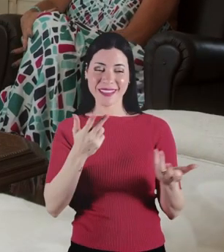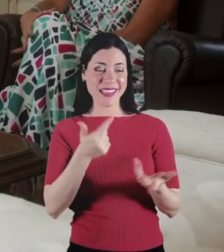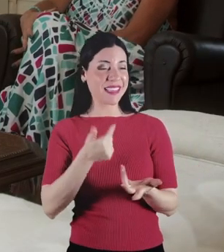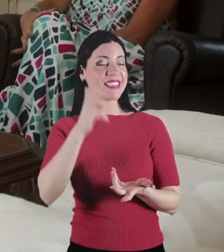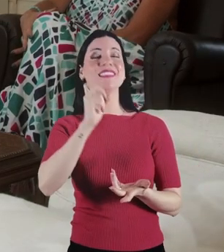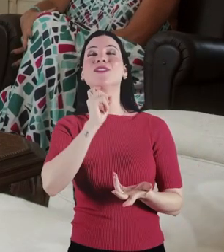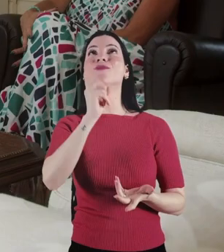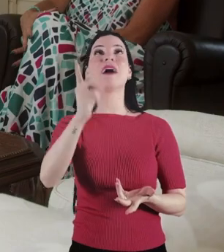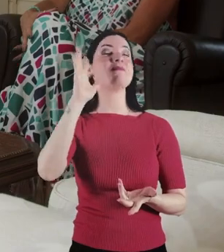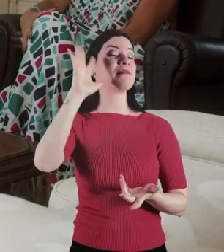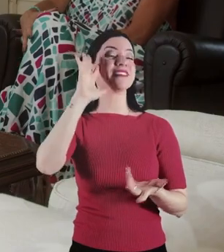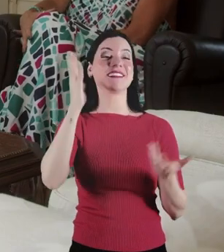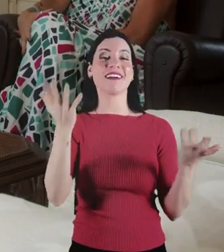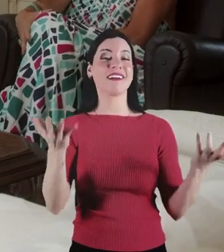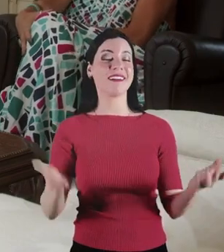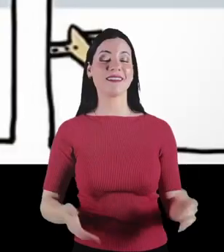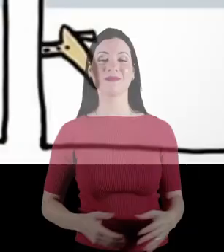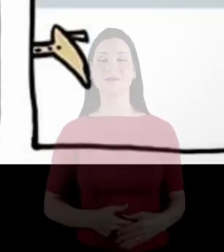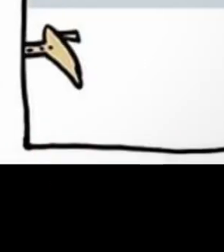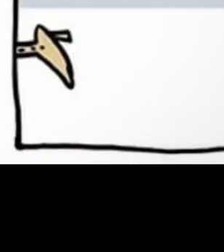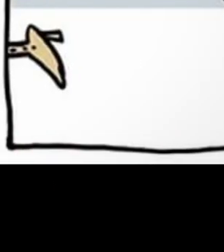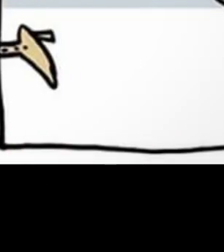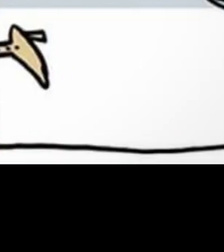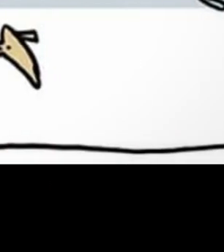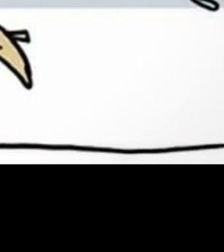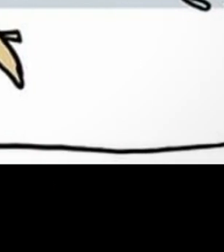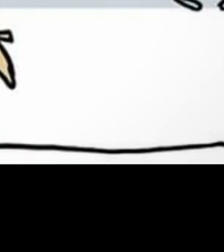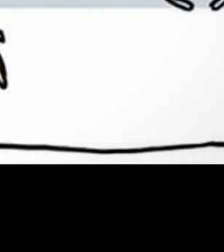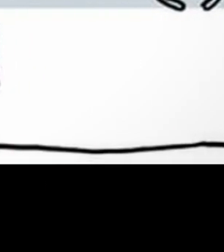atrás. 15 anos atrás. 15 anos atrás eu não pensava.